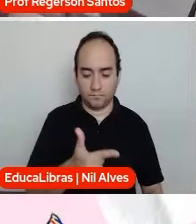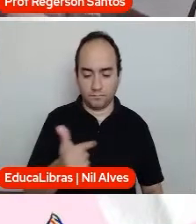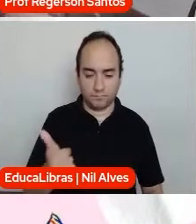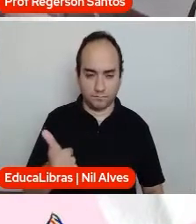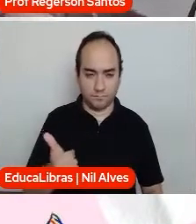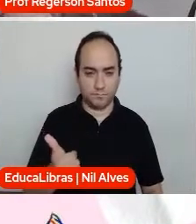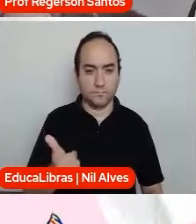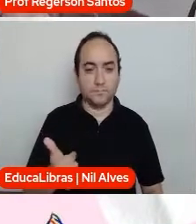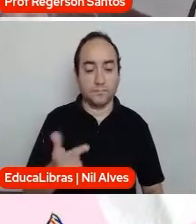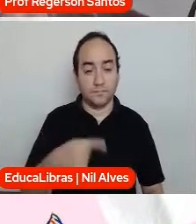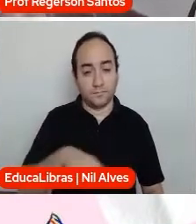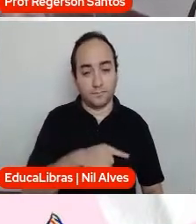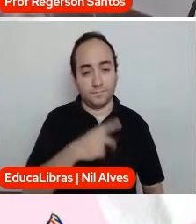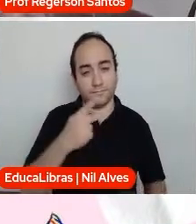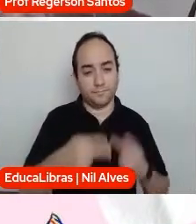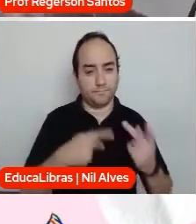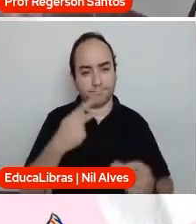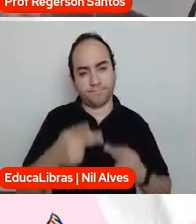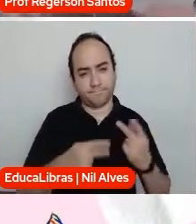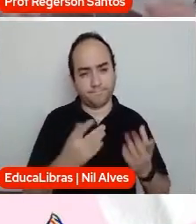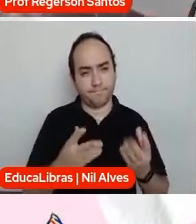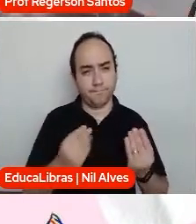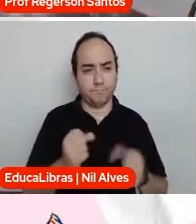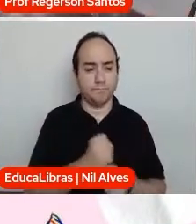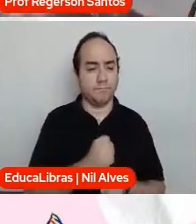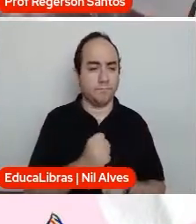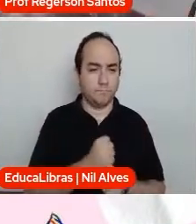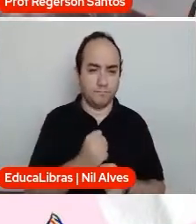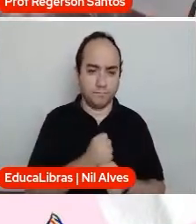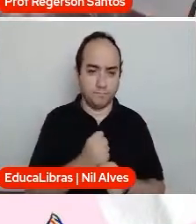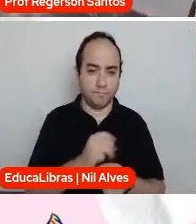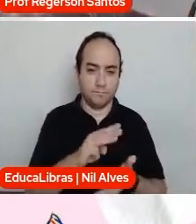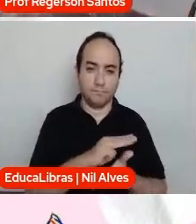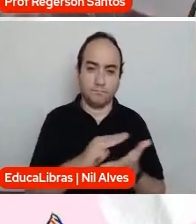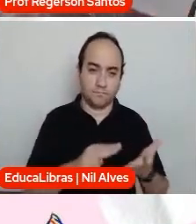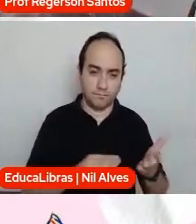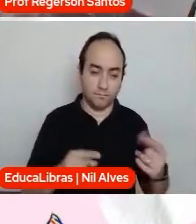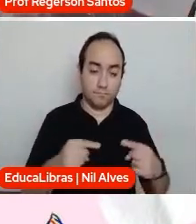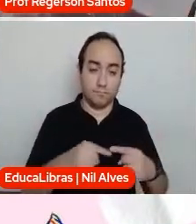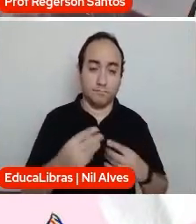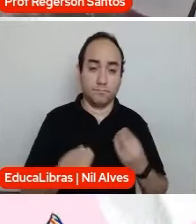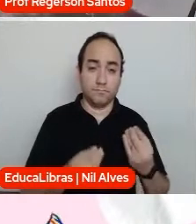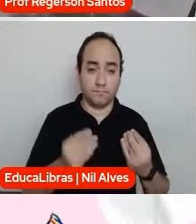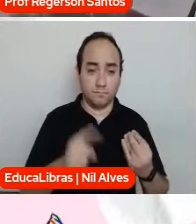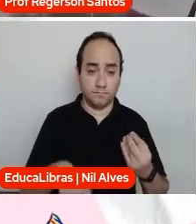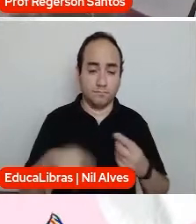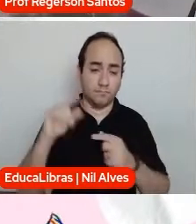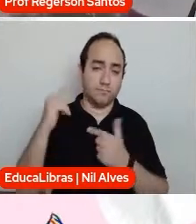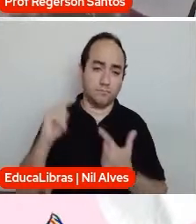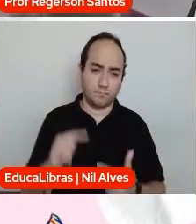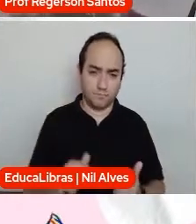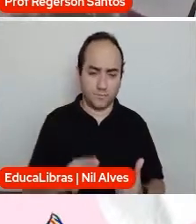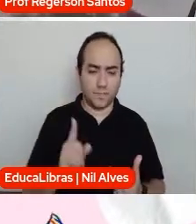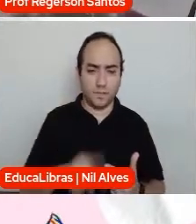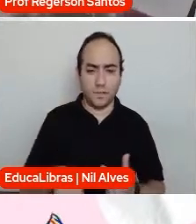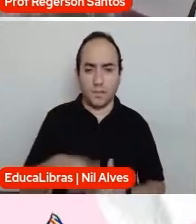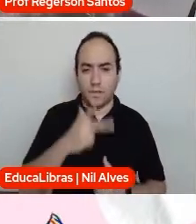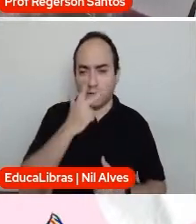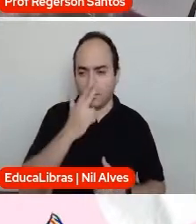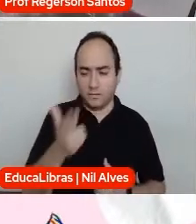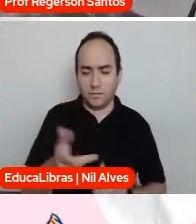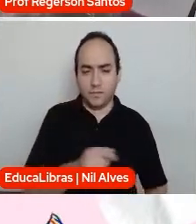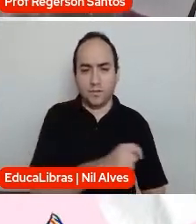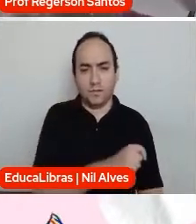demais, nós, docentes, falamos demais. Nós adotamos metodologias em que, praticamente, o aluno ele ficava